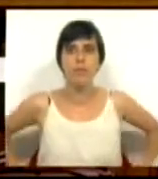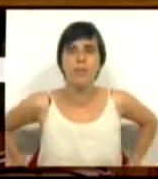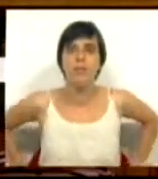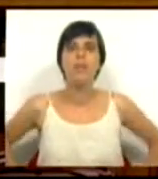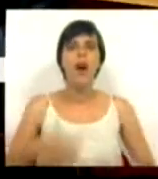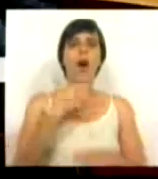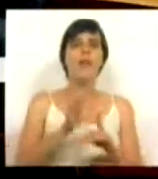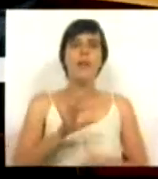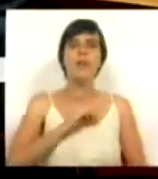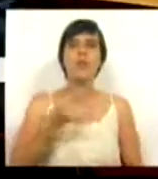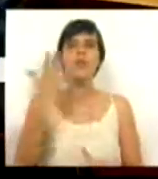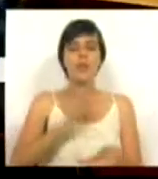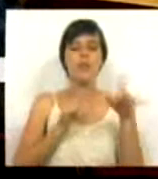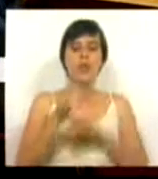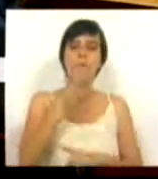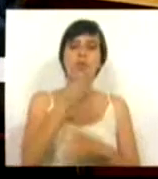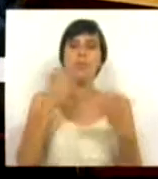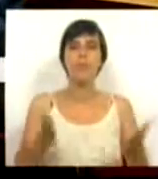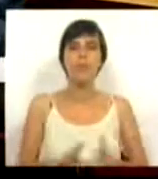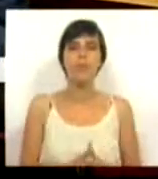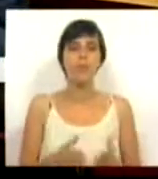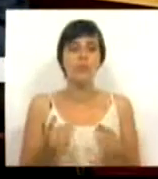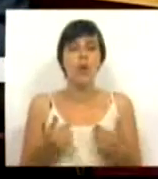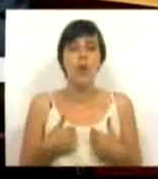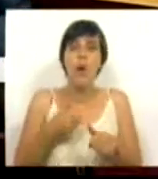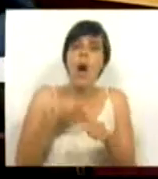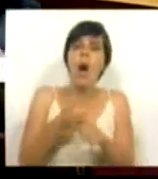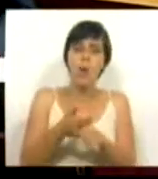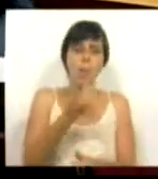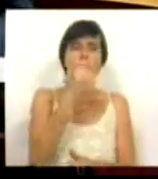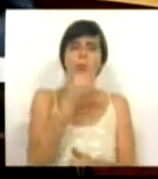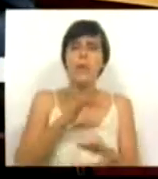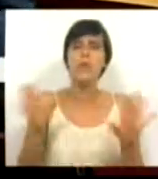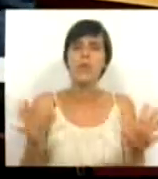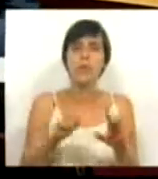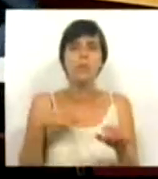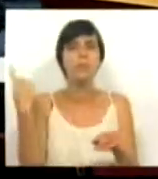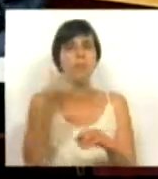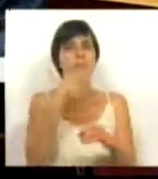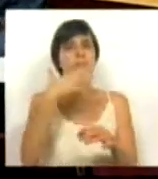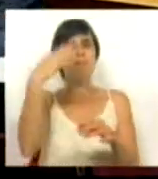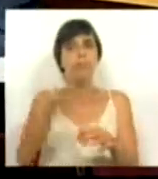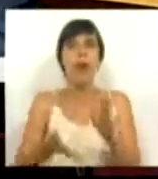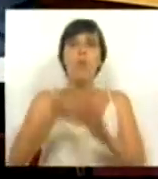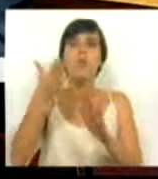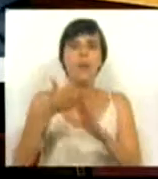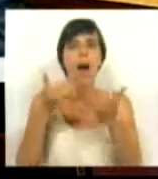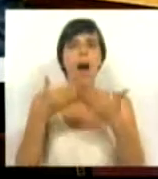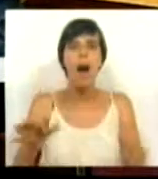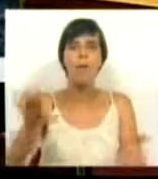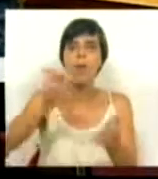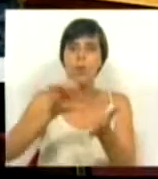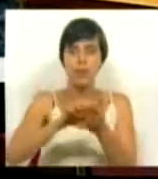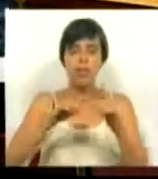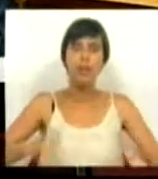Muito obrigado Sr. Presidente, Sras. e Srs. Deputados. Eu acompanho com satisfação a unanimidade da Câmara em relação à urgência de abertura do Centro de